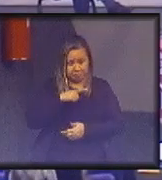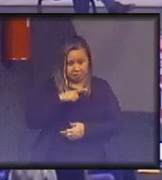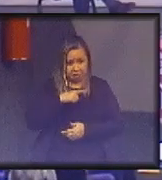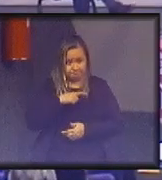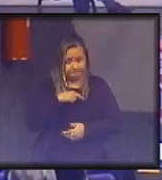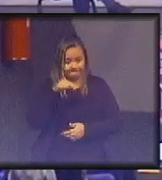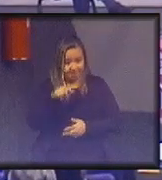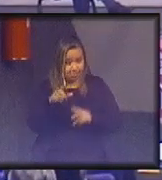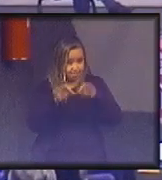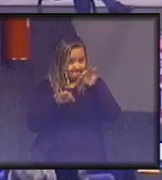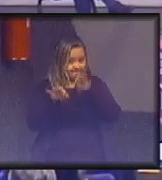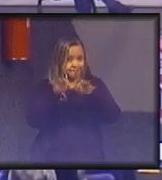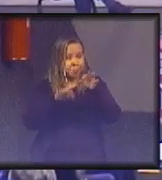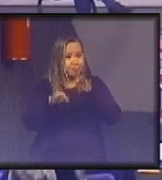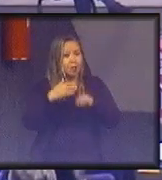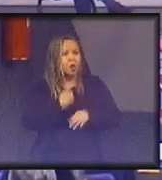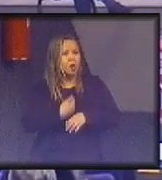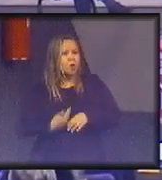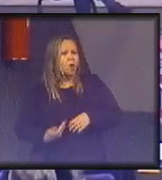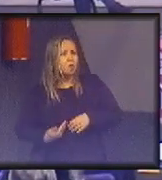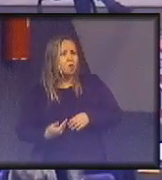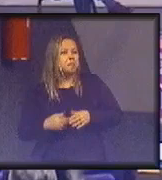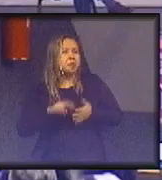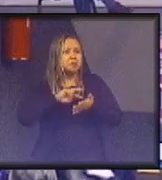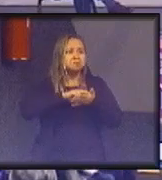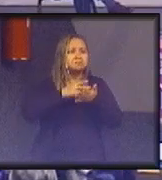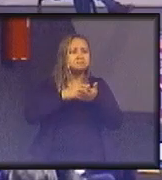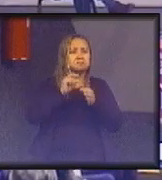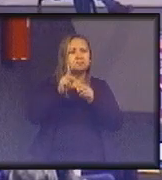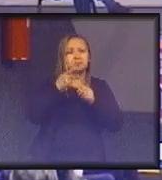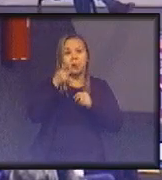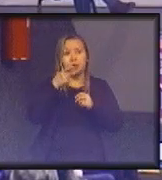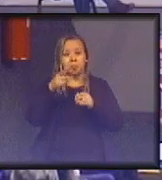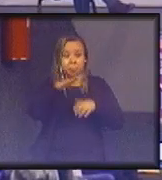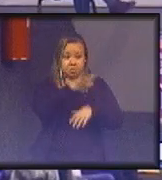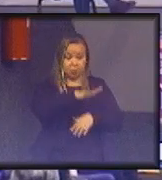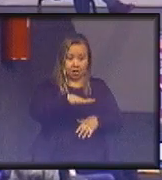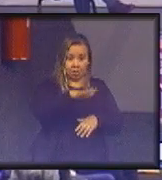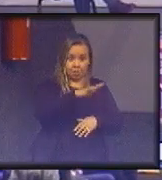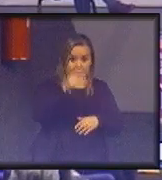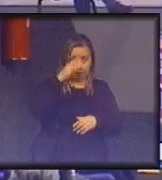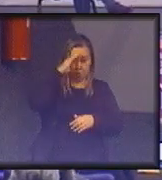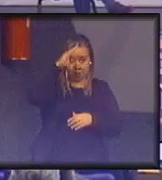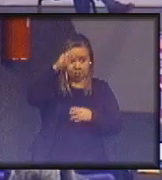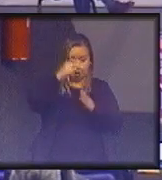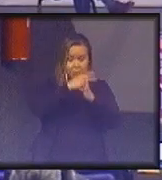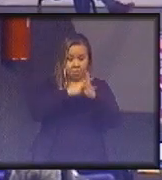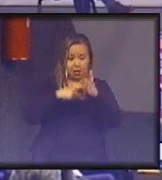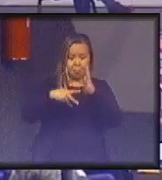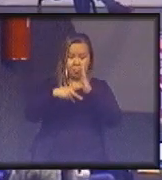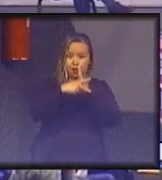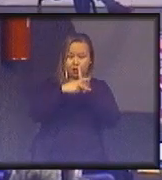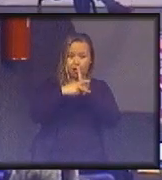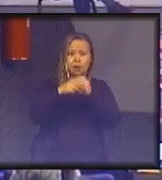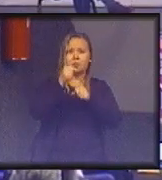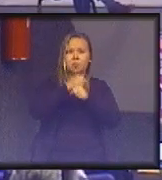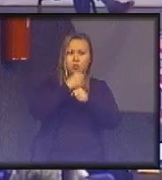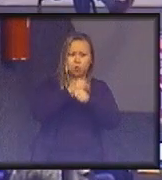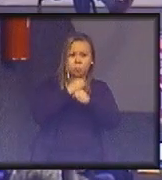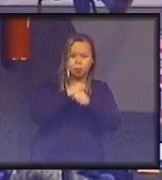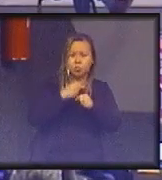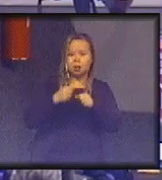plano? O governo definiu algumas áreas prioritárias, construção sustentável, turismo sustentável,